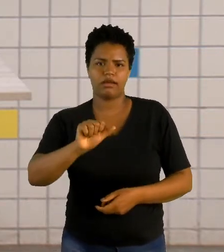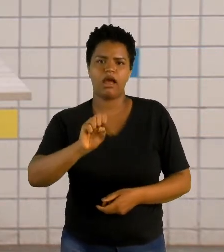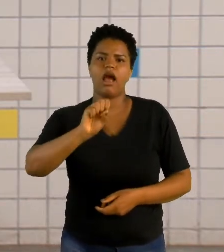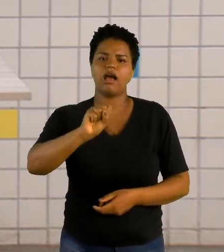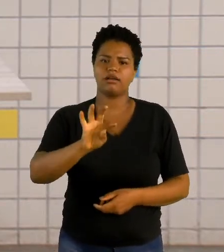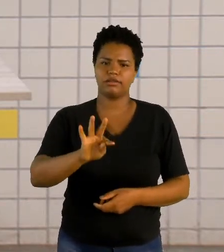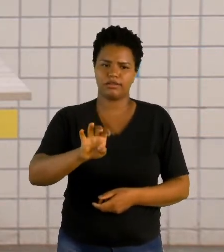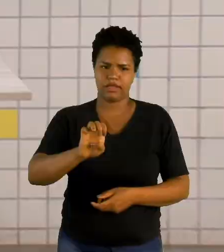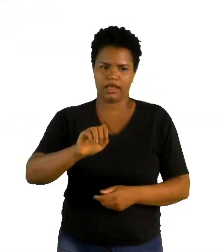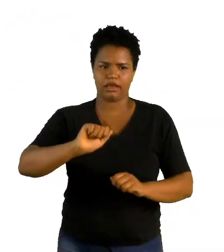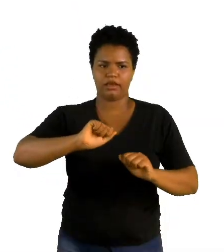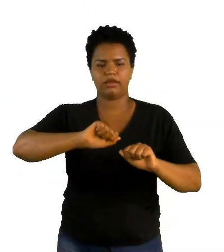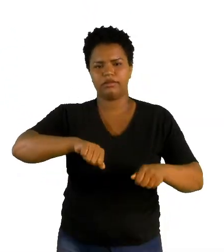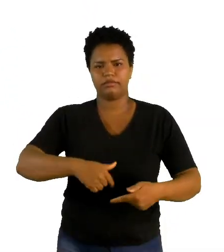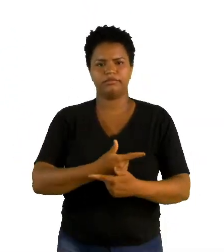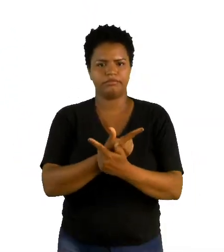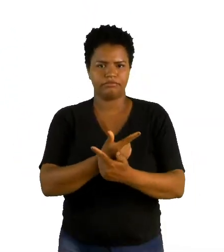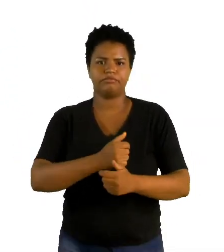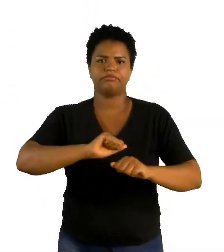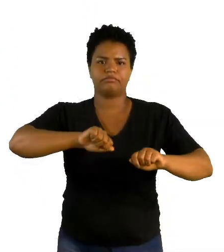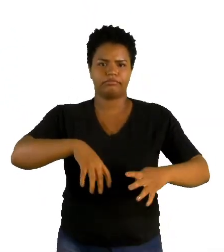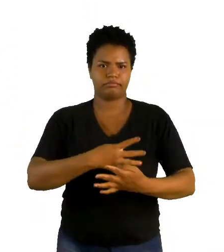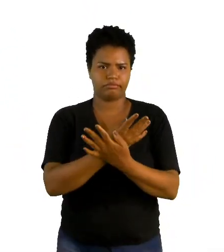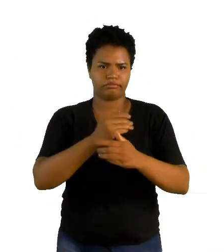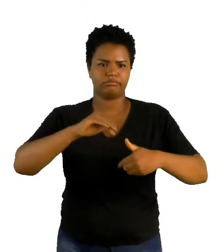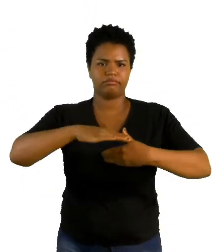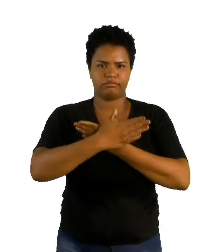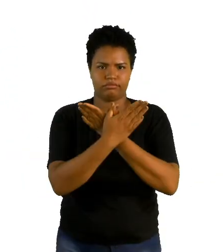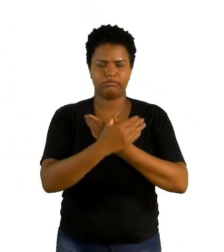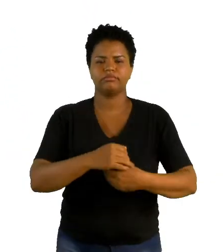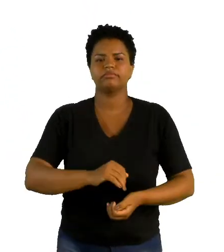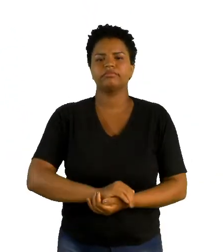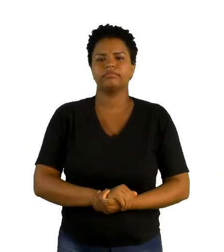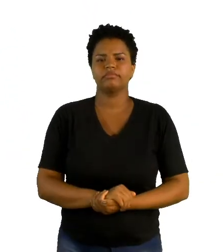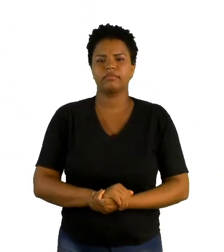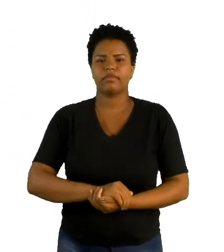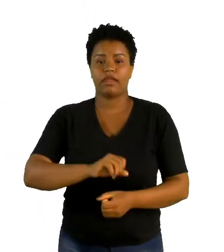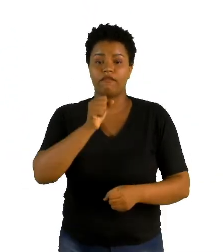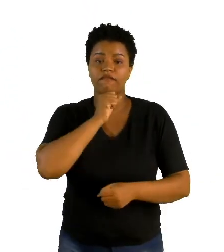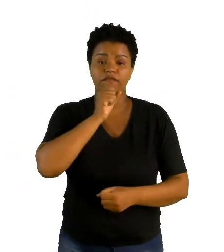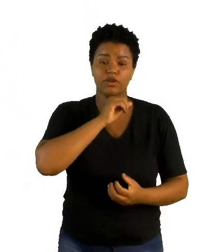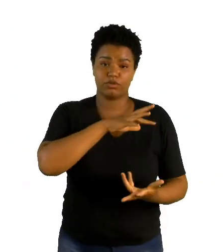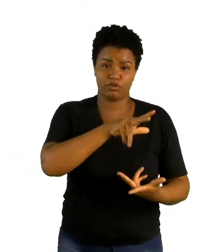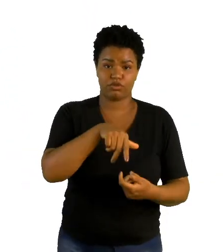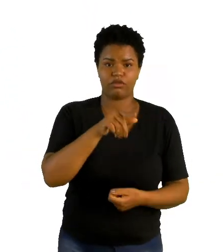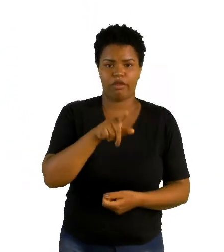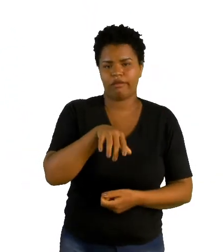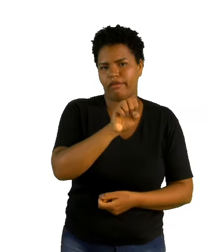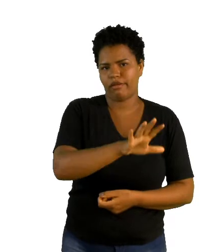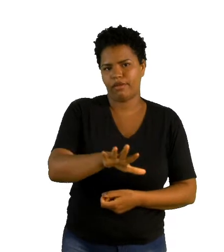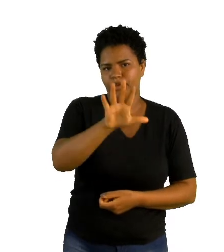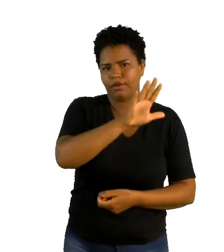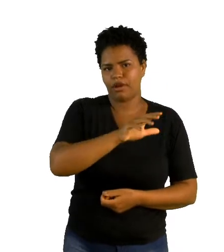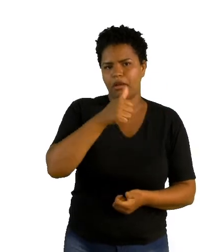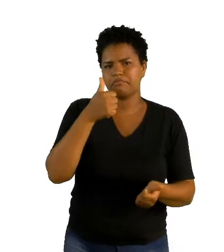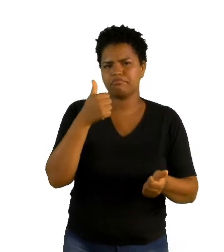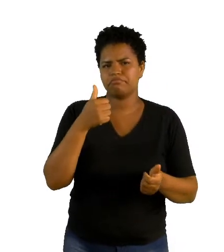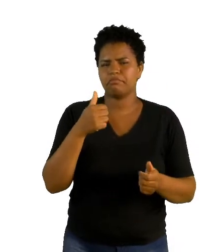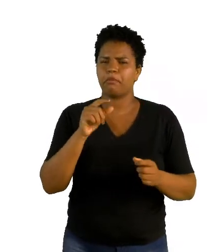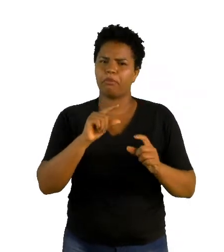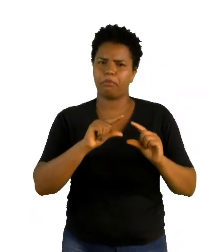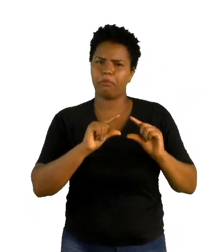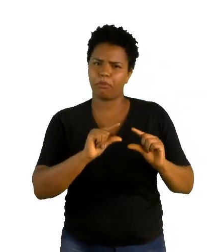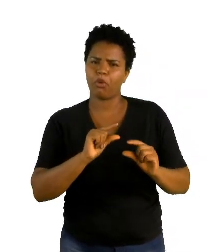outras civilizações. O velho mundo era considerado a Europa, uma parte da Ásia e